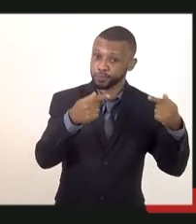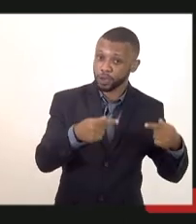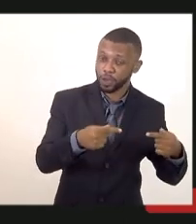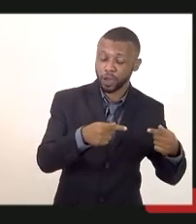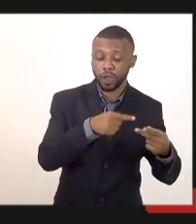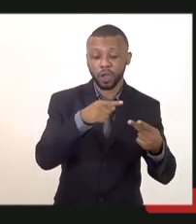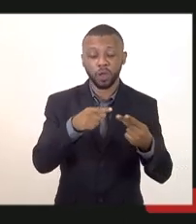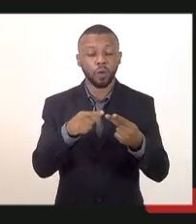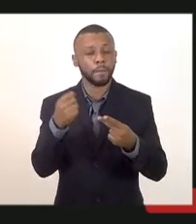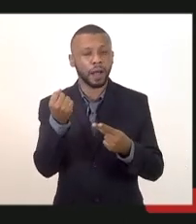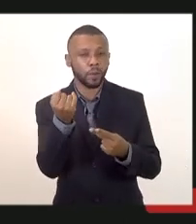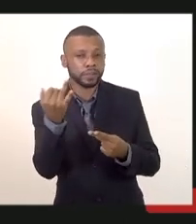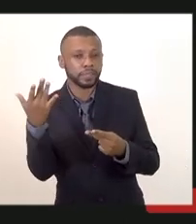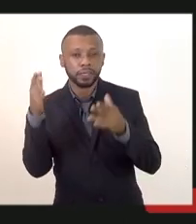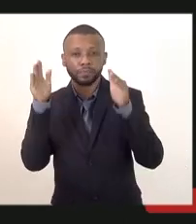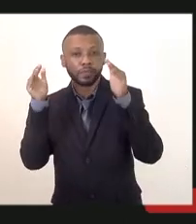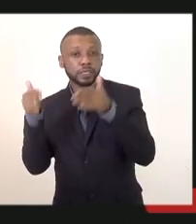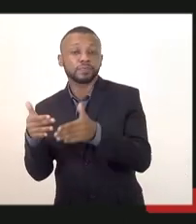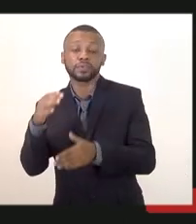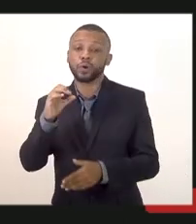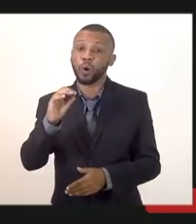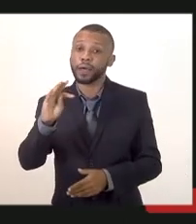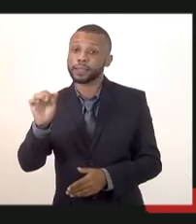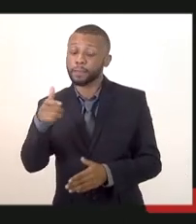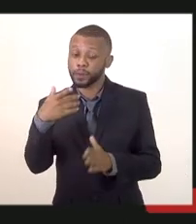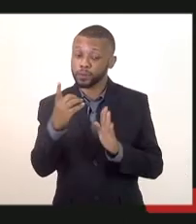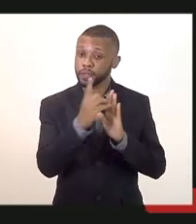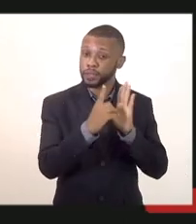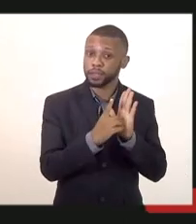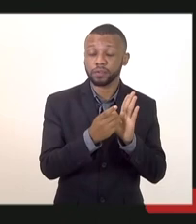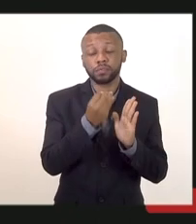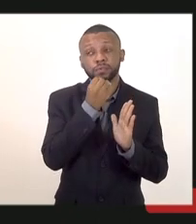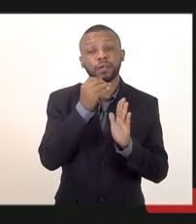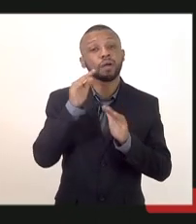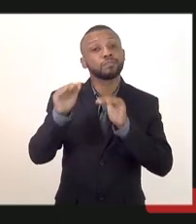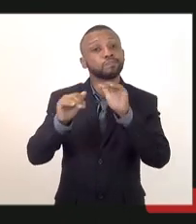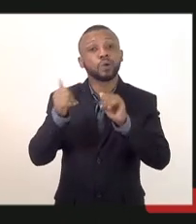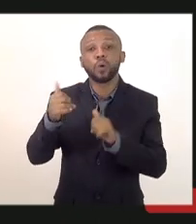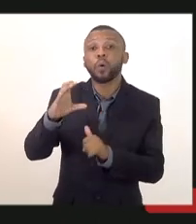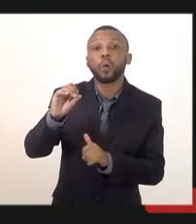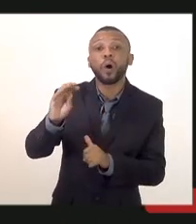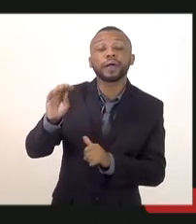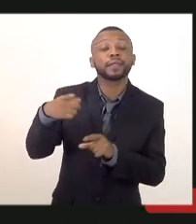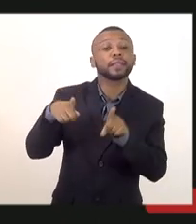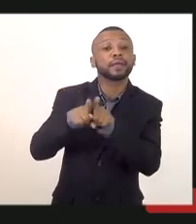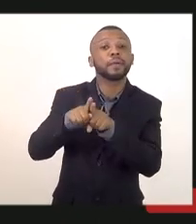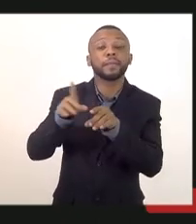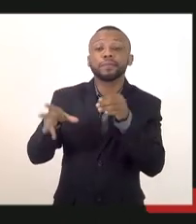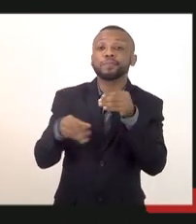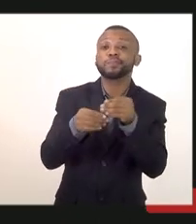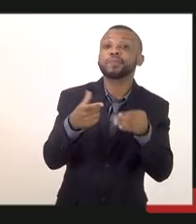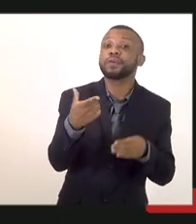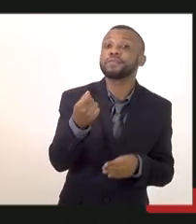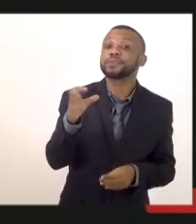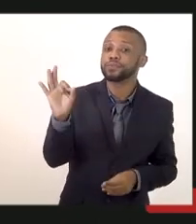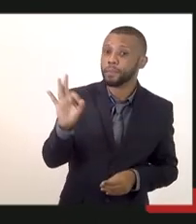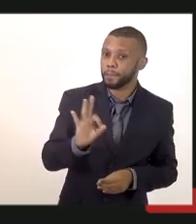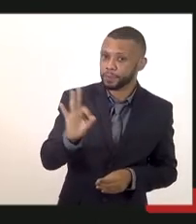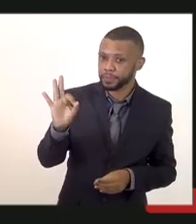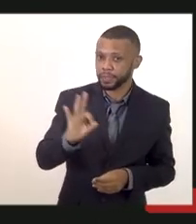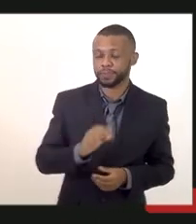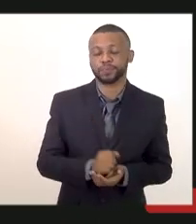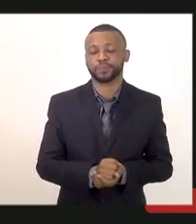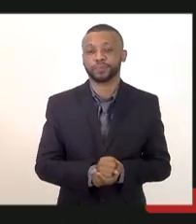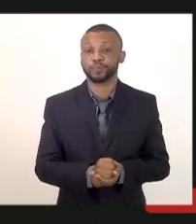pelo decreto deveria ser convocado também os cotistas para preencher os 20% esse certame de